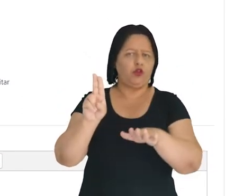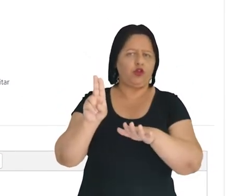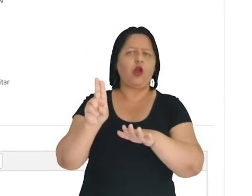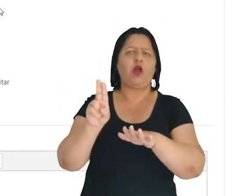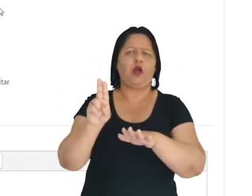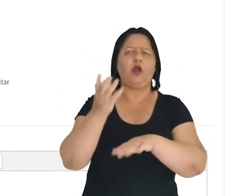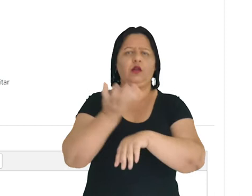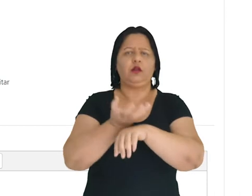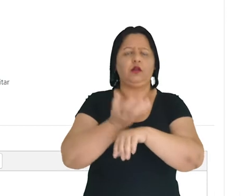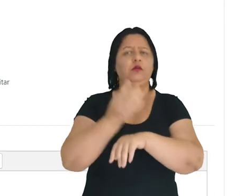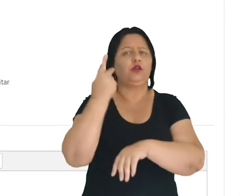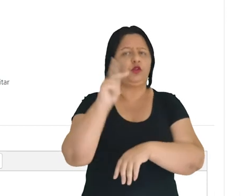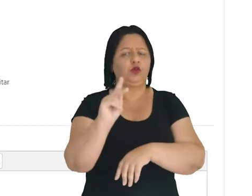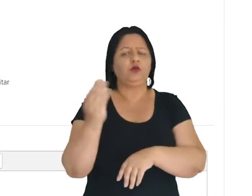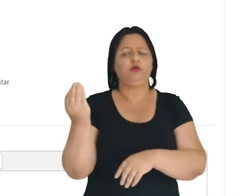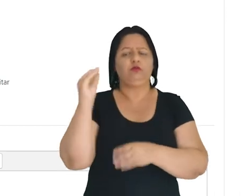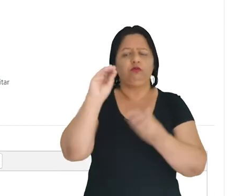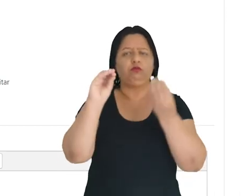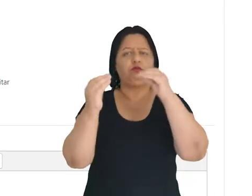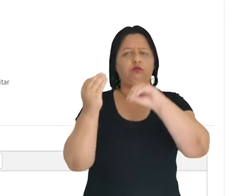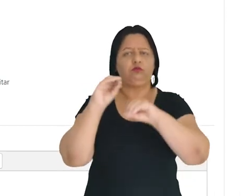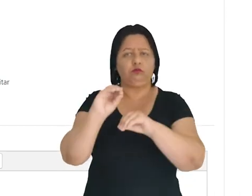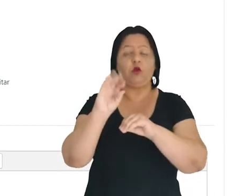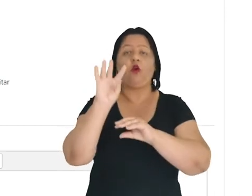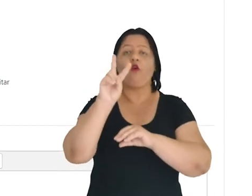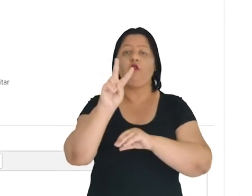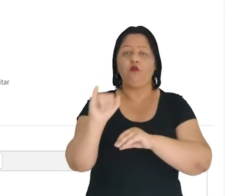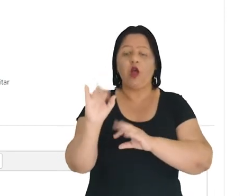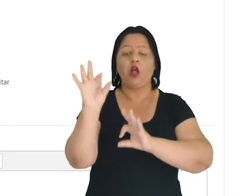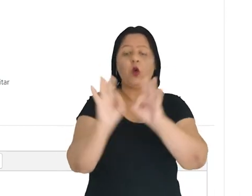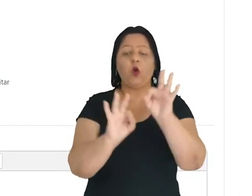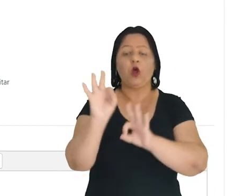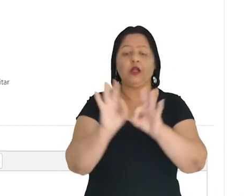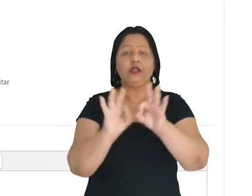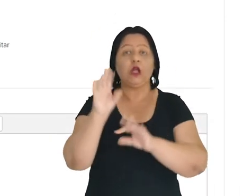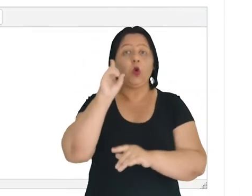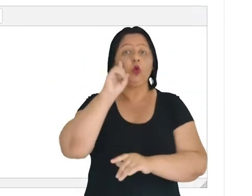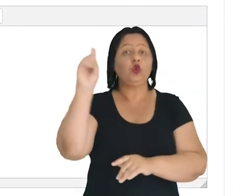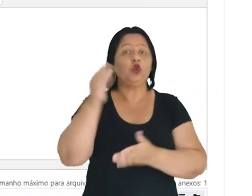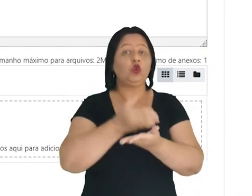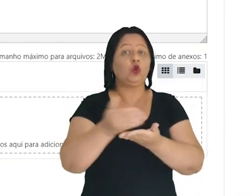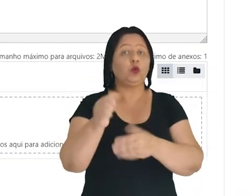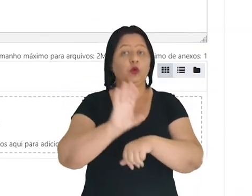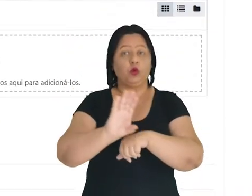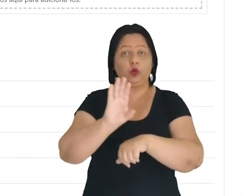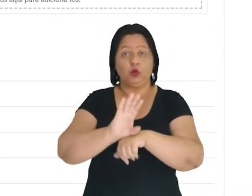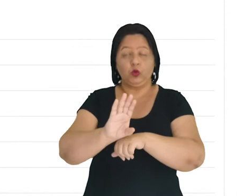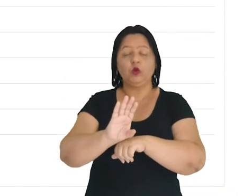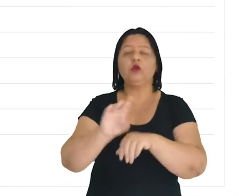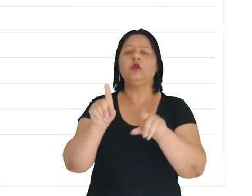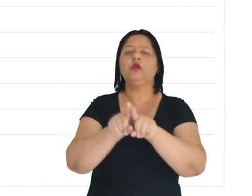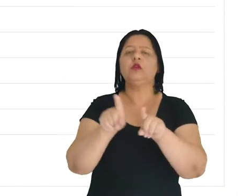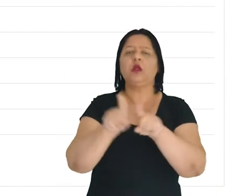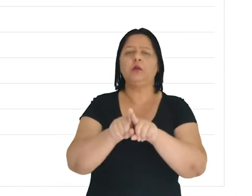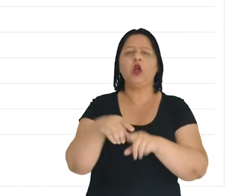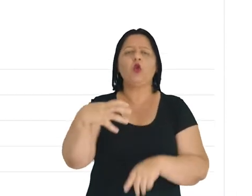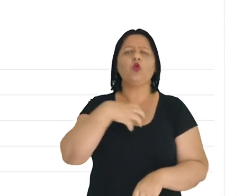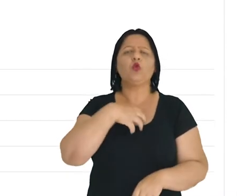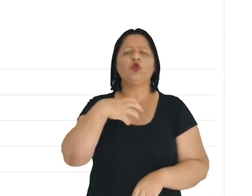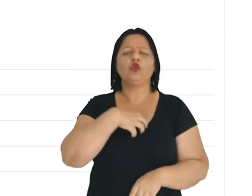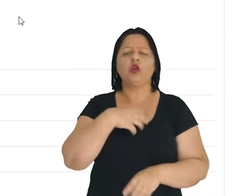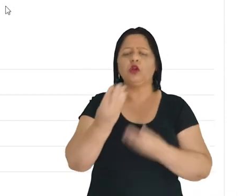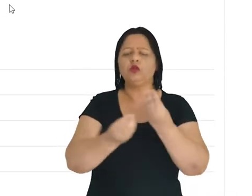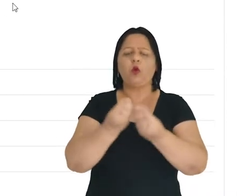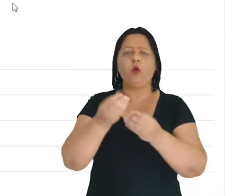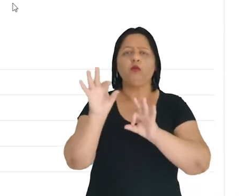provavelmente já é o nome da sua disciplina, vai configurar a data de início do curso, vai configurar o